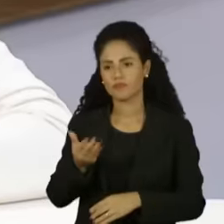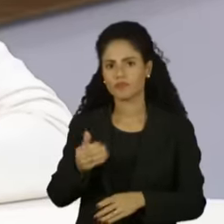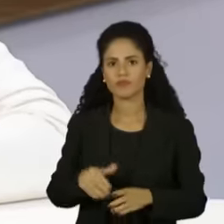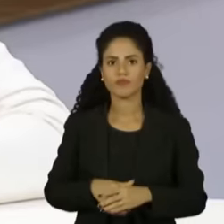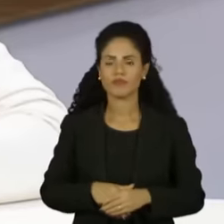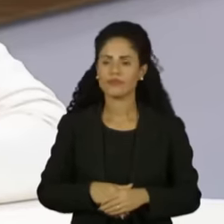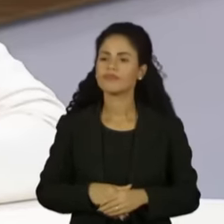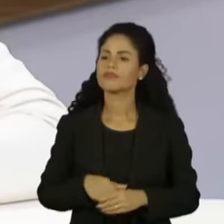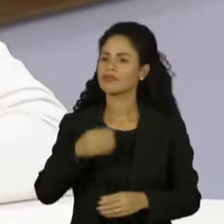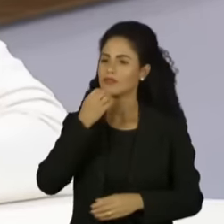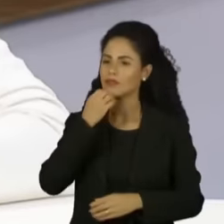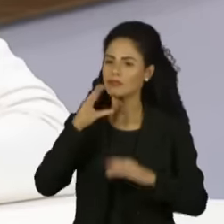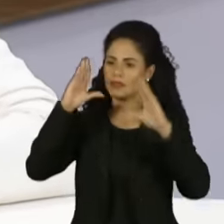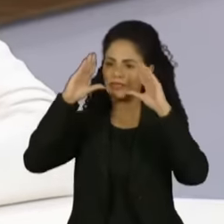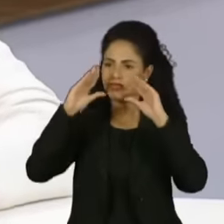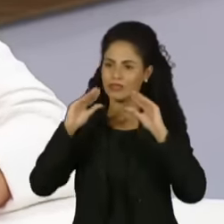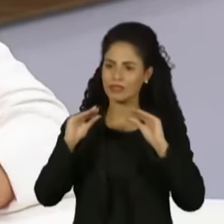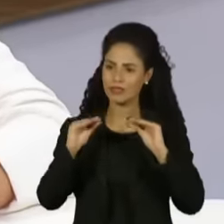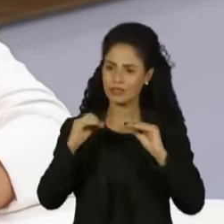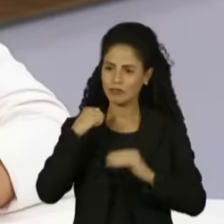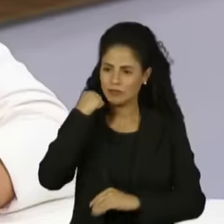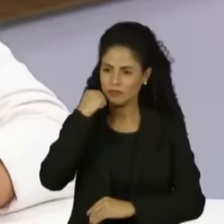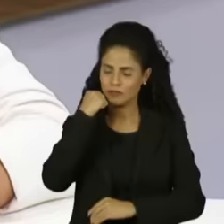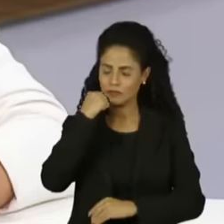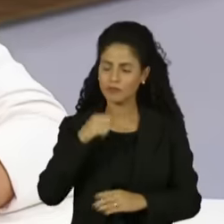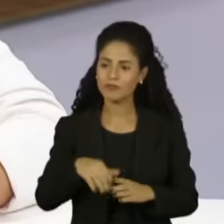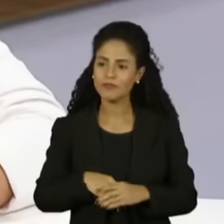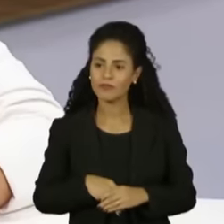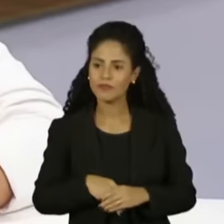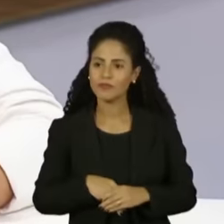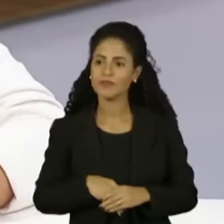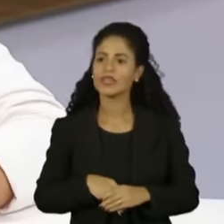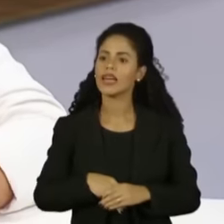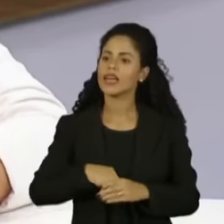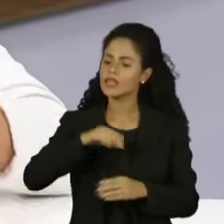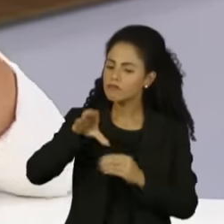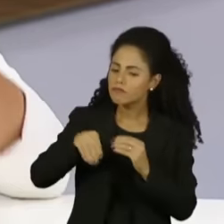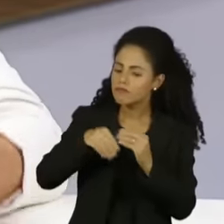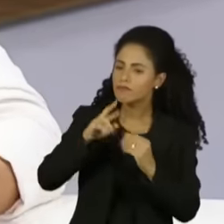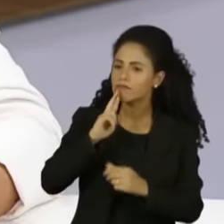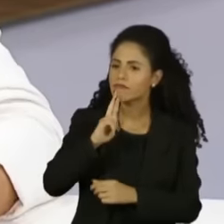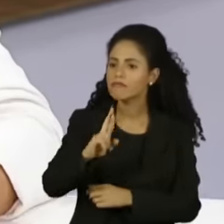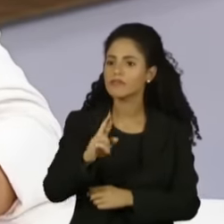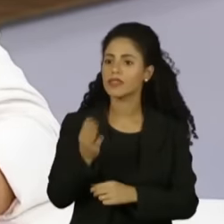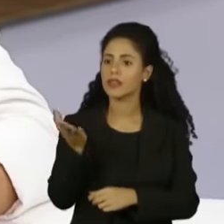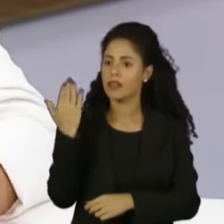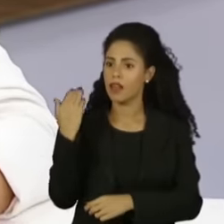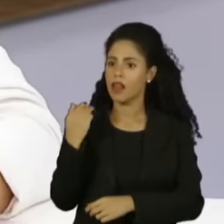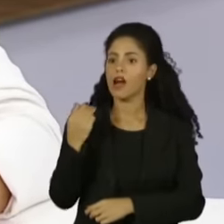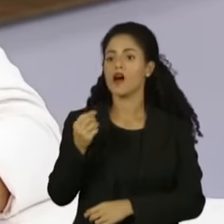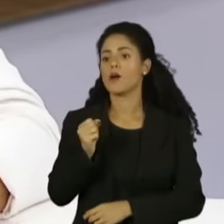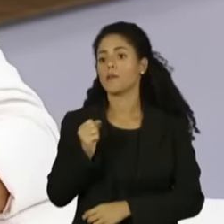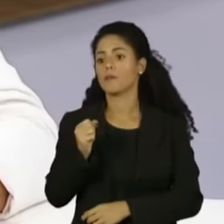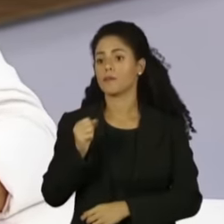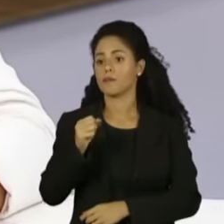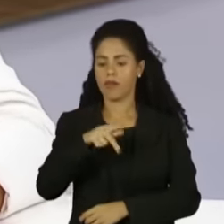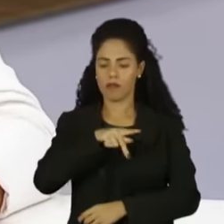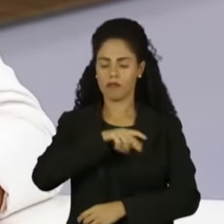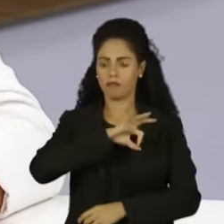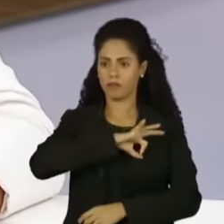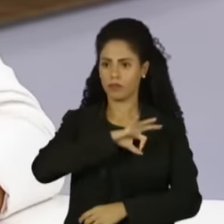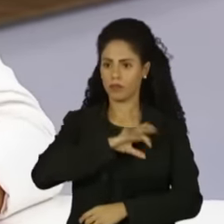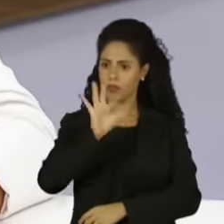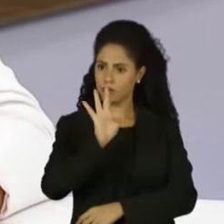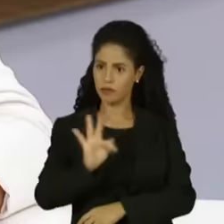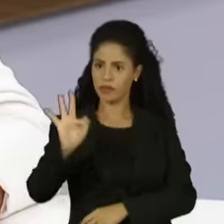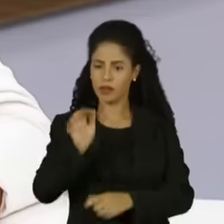Senador, boa noite. Boa noite. Pegando o gancho nessa resposta do senhor, desde que a Polícia Federal deflagrou essa operação envolvendo